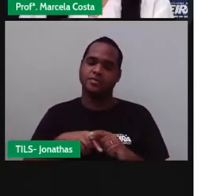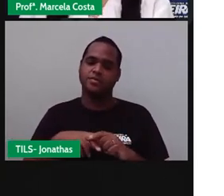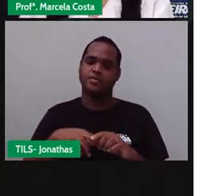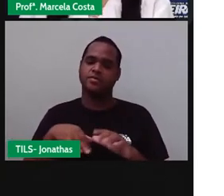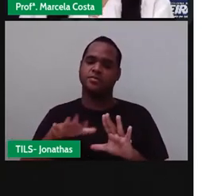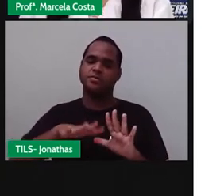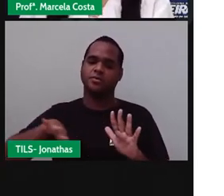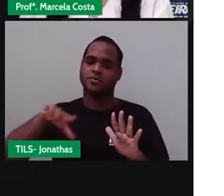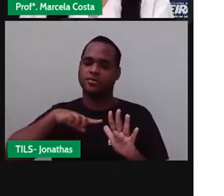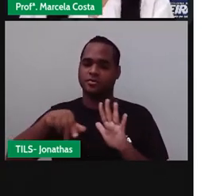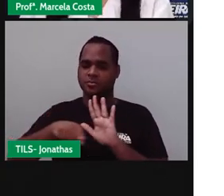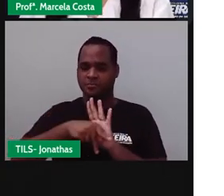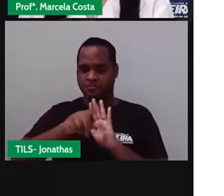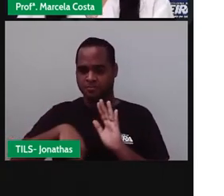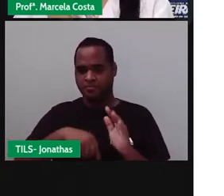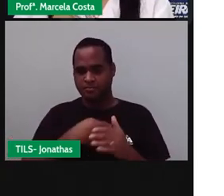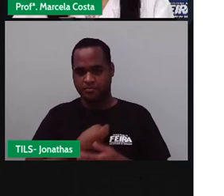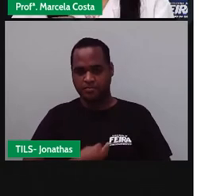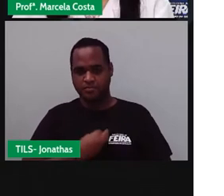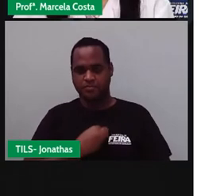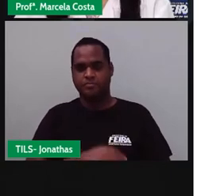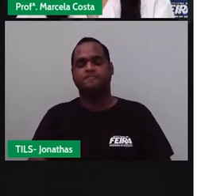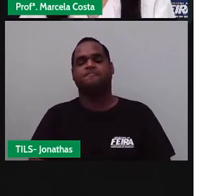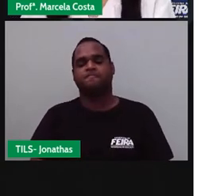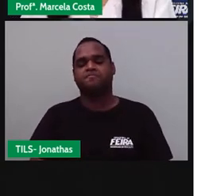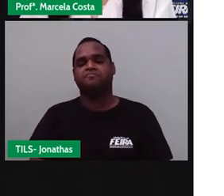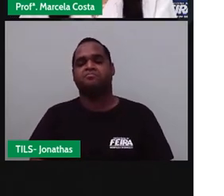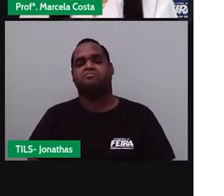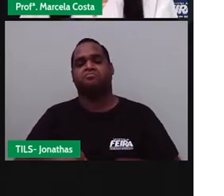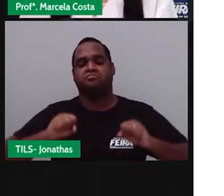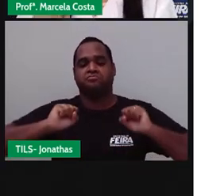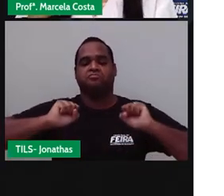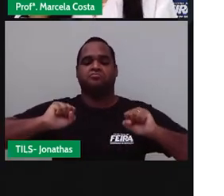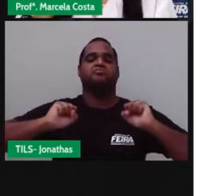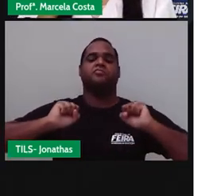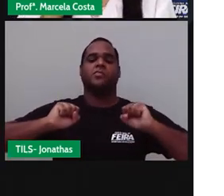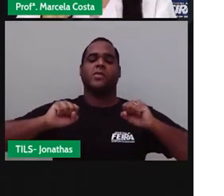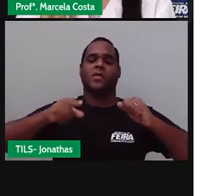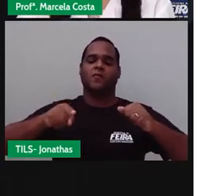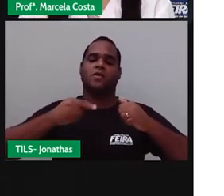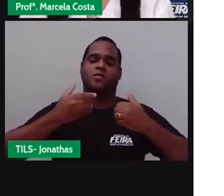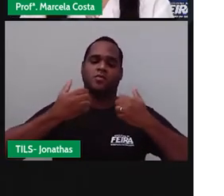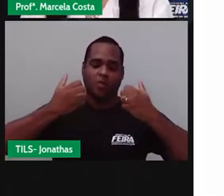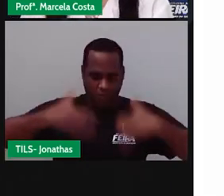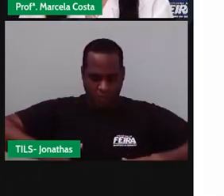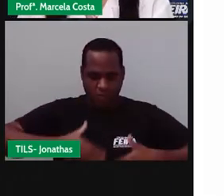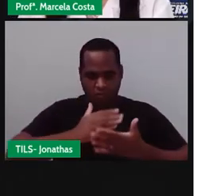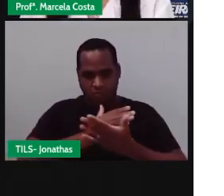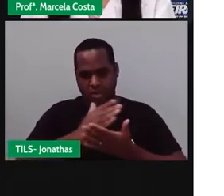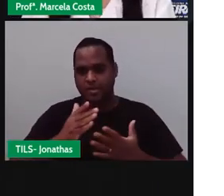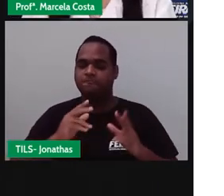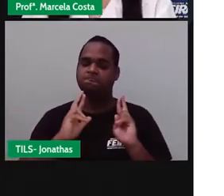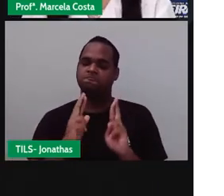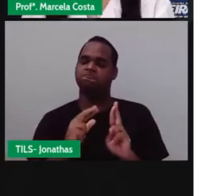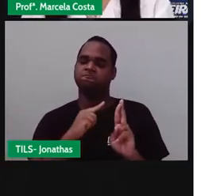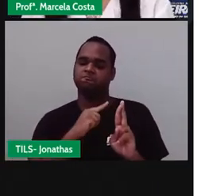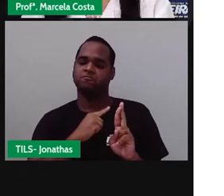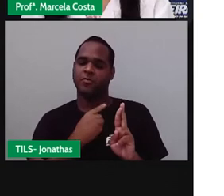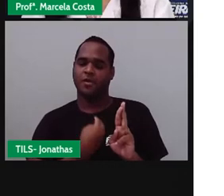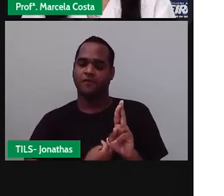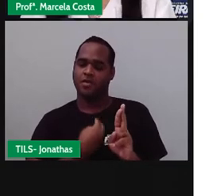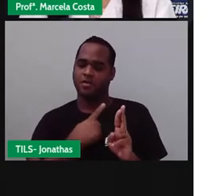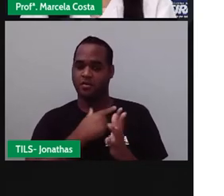faz parte? Você pode começar pelo respeito, pelo respeito à